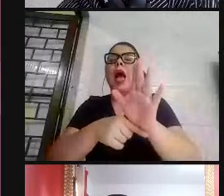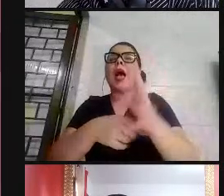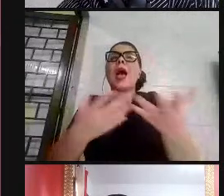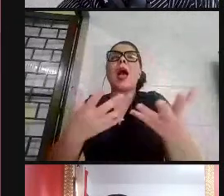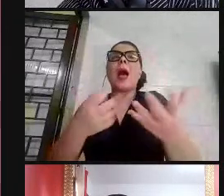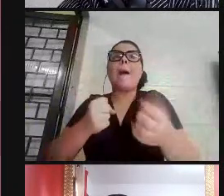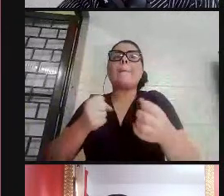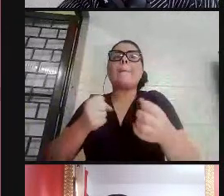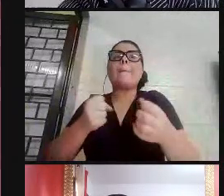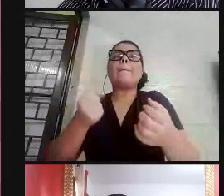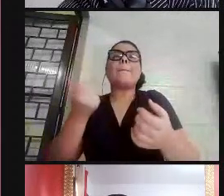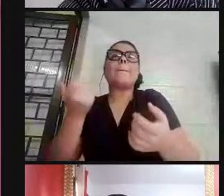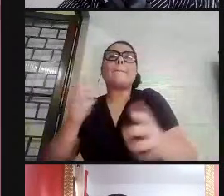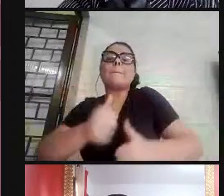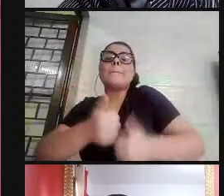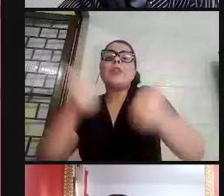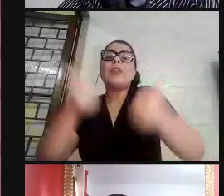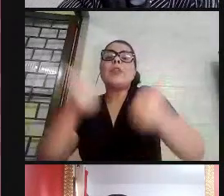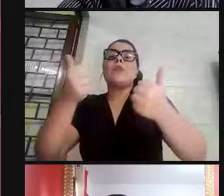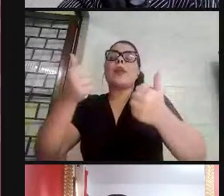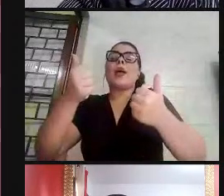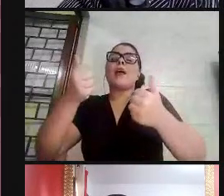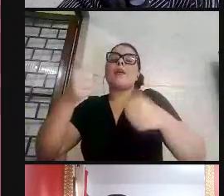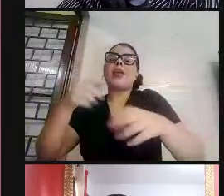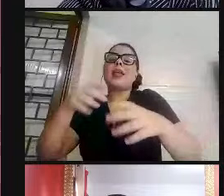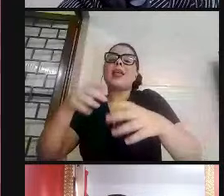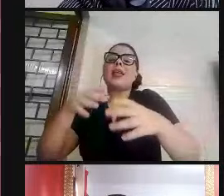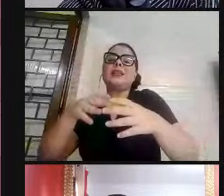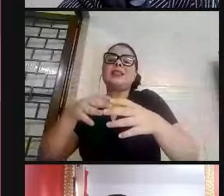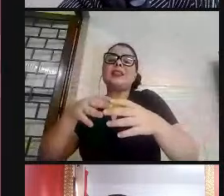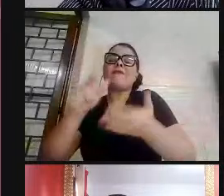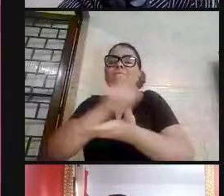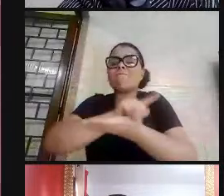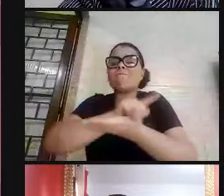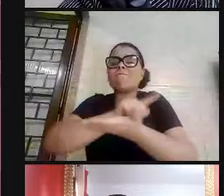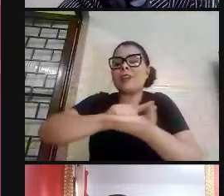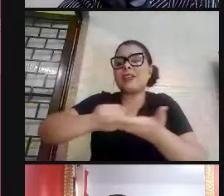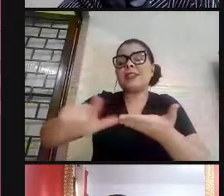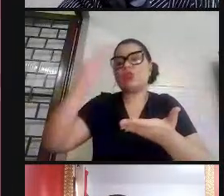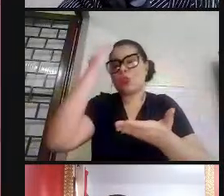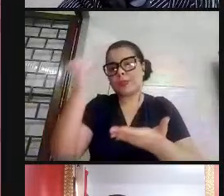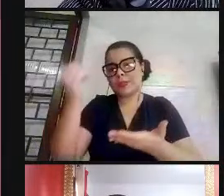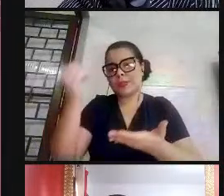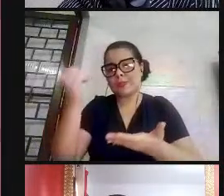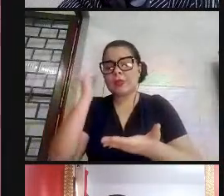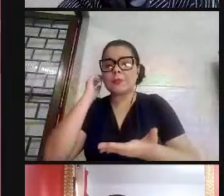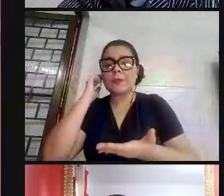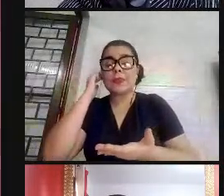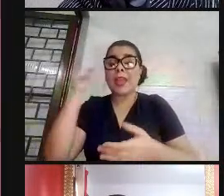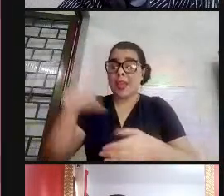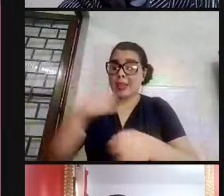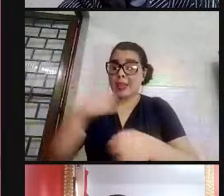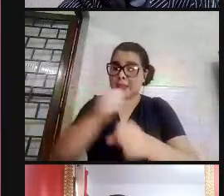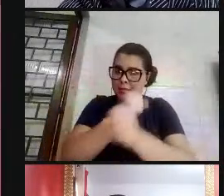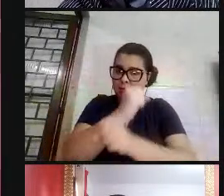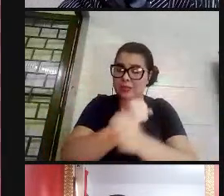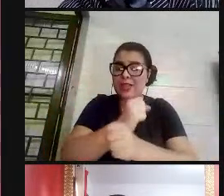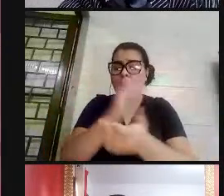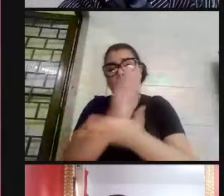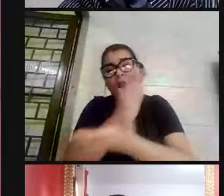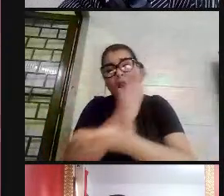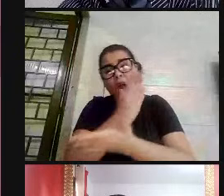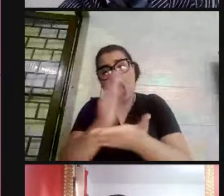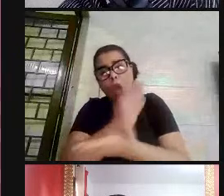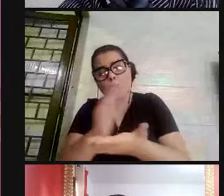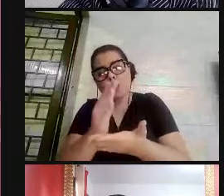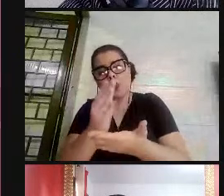ficou e que existe. Neste ano, em função da pandemia, algumas aulas foram